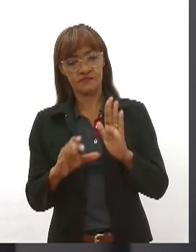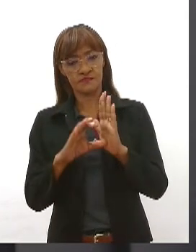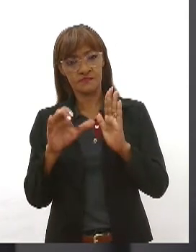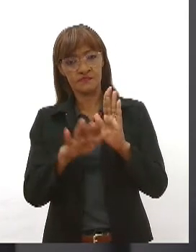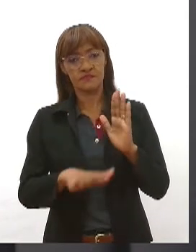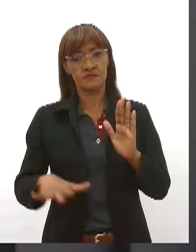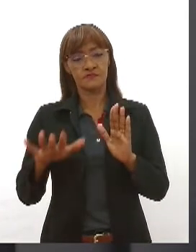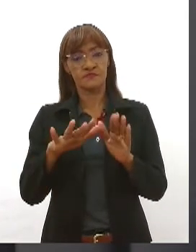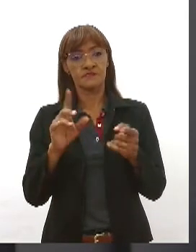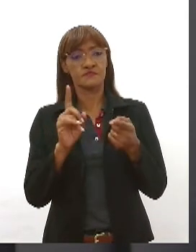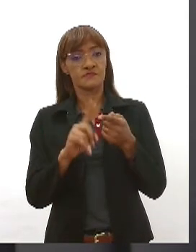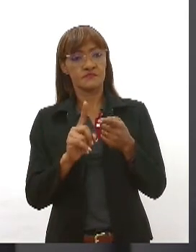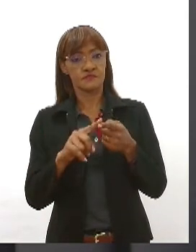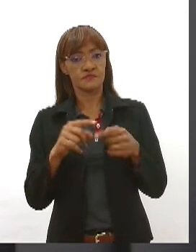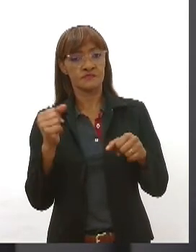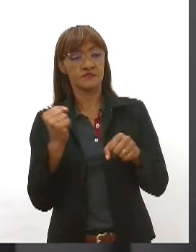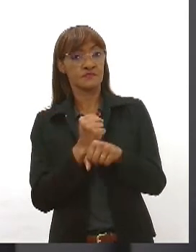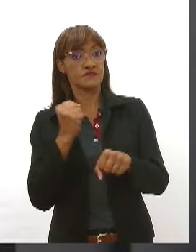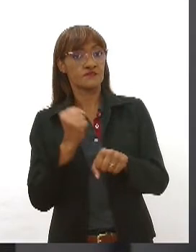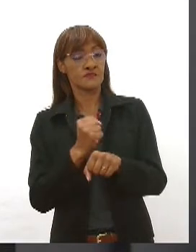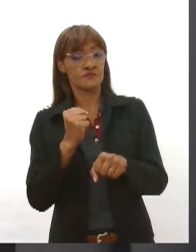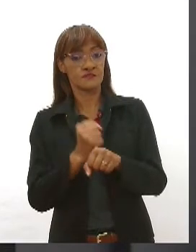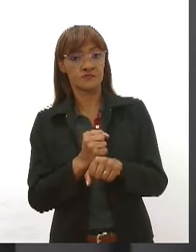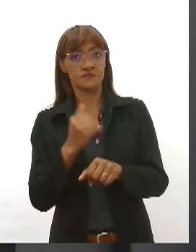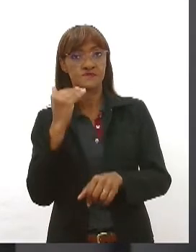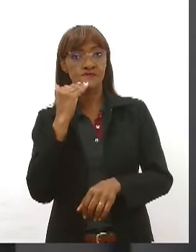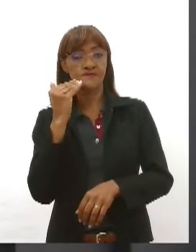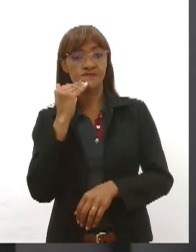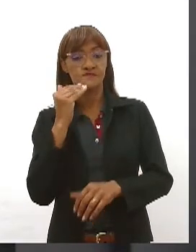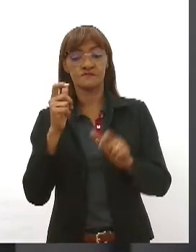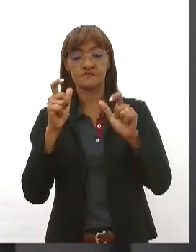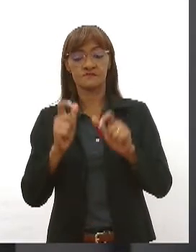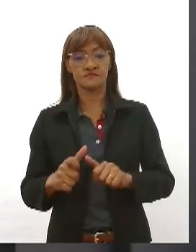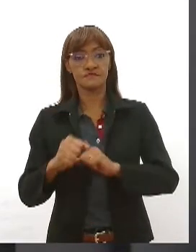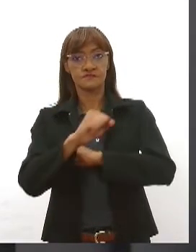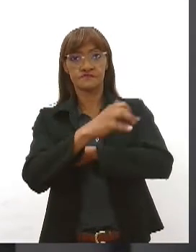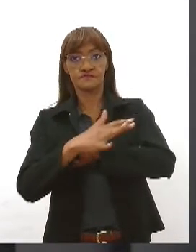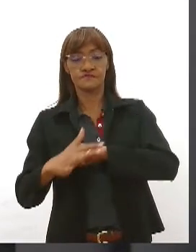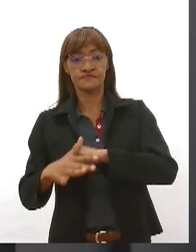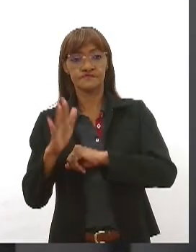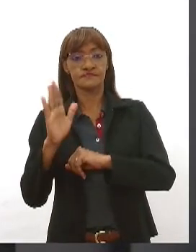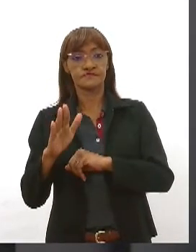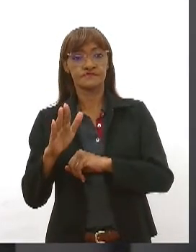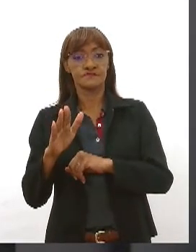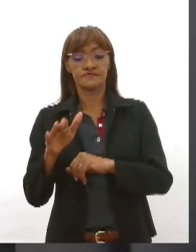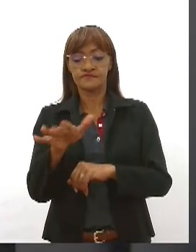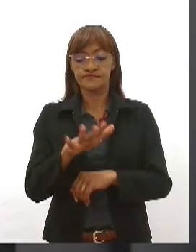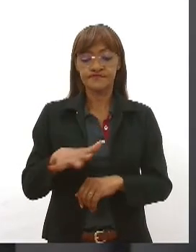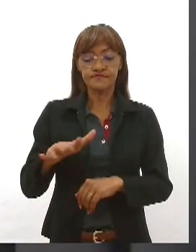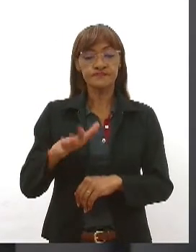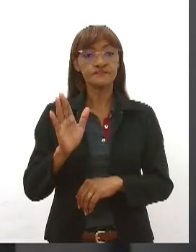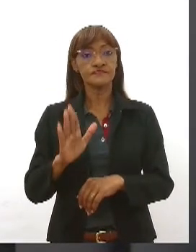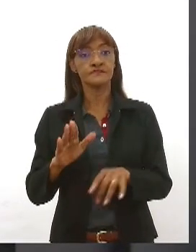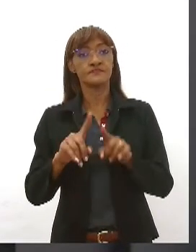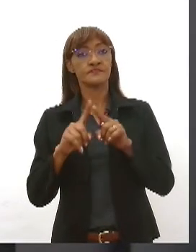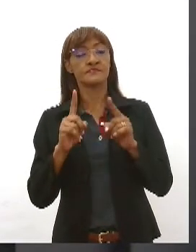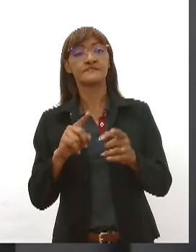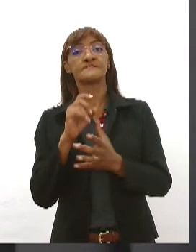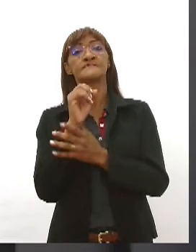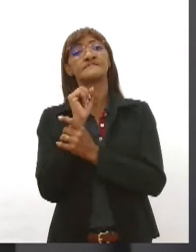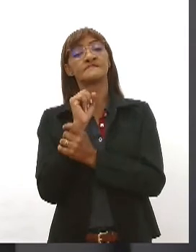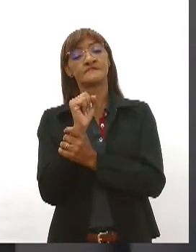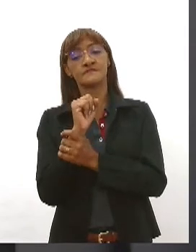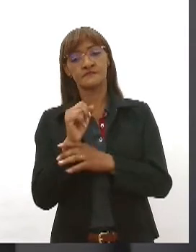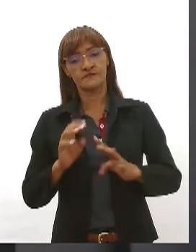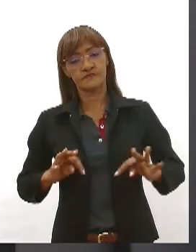construções irregulares na zona de expansão, onde os dutos estão colocados. O major assegura que todo esse risco da